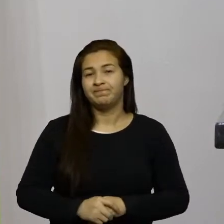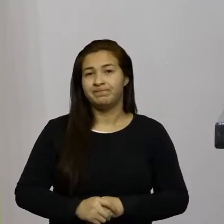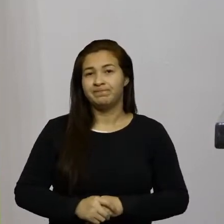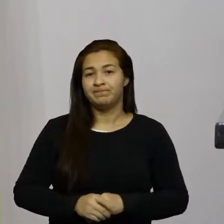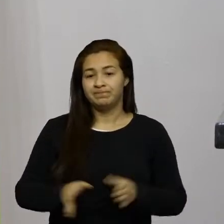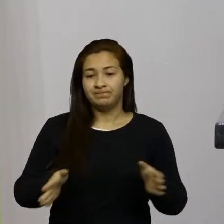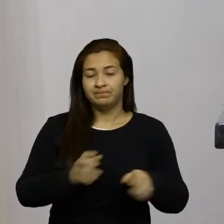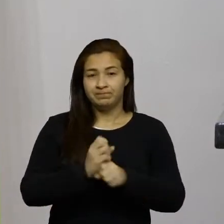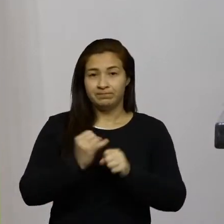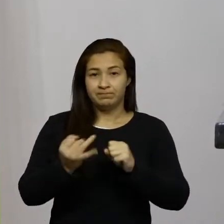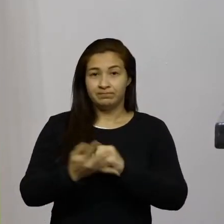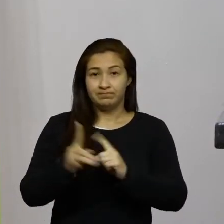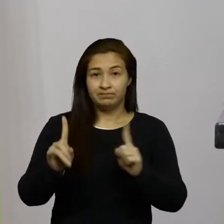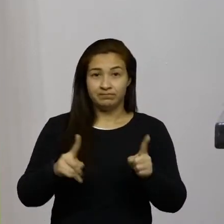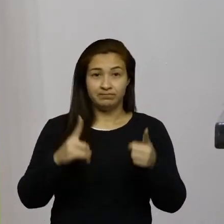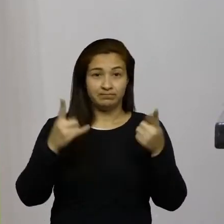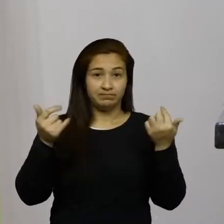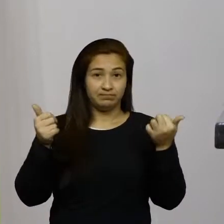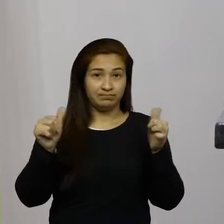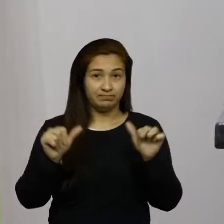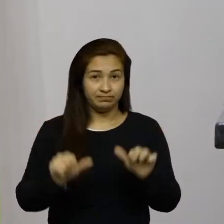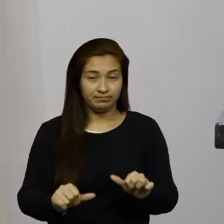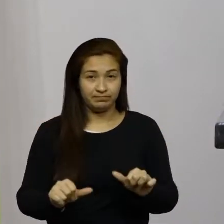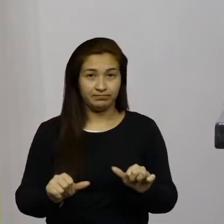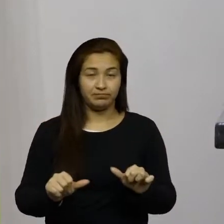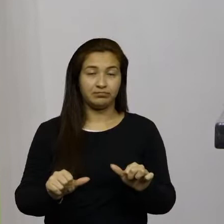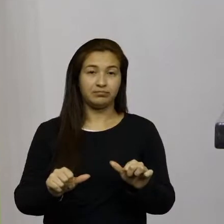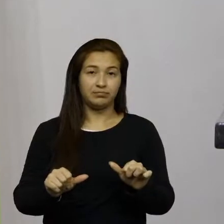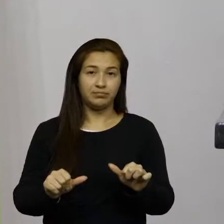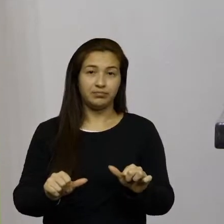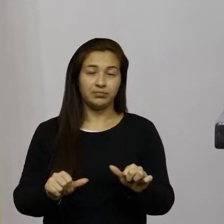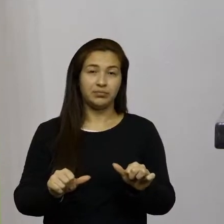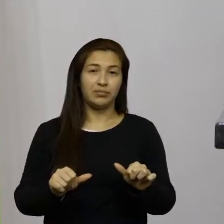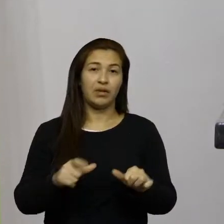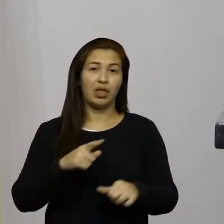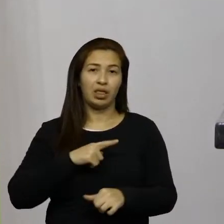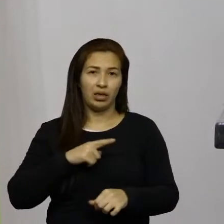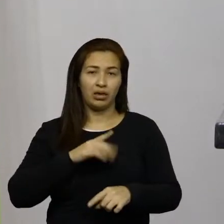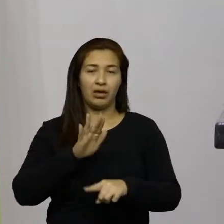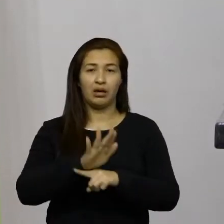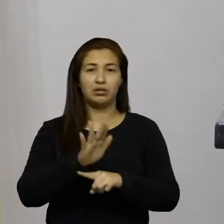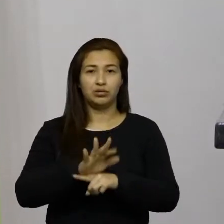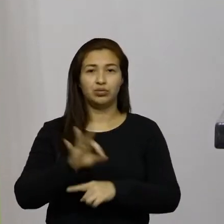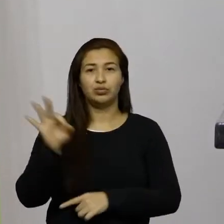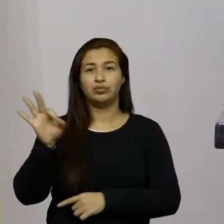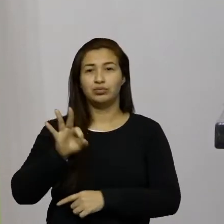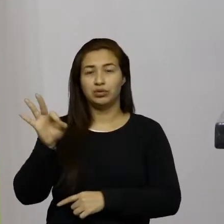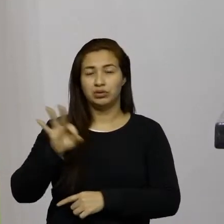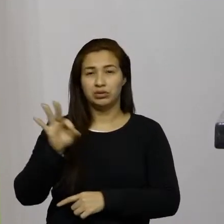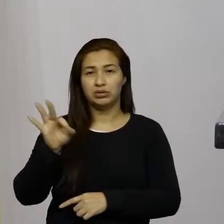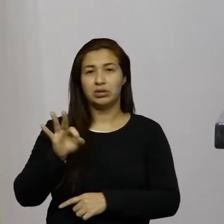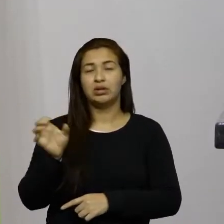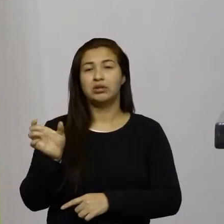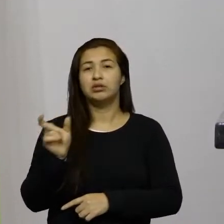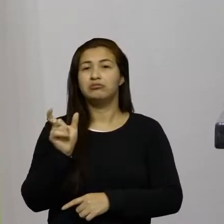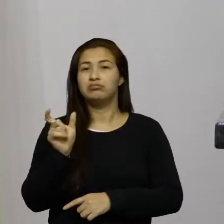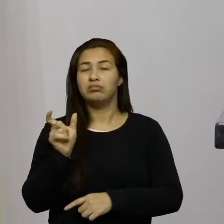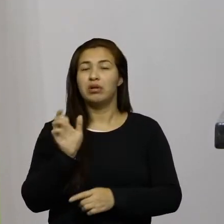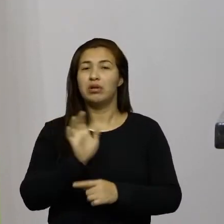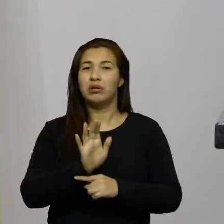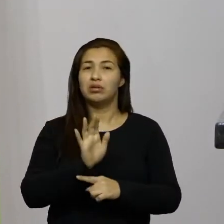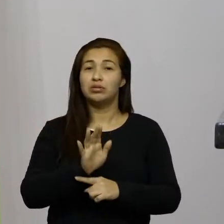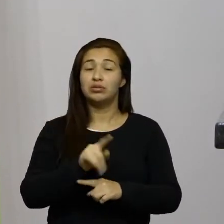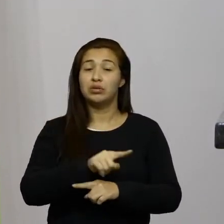ainda pior apesar de auxílio com linhas de crédito muitas empresas não